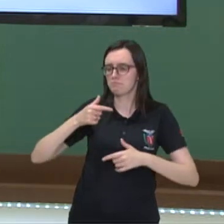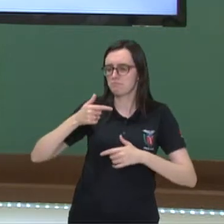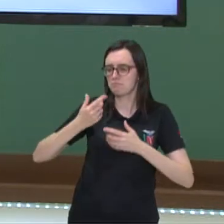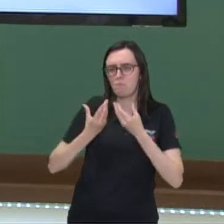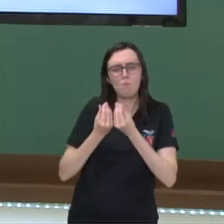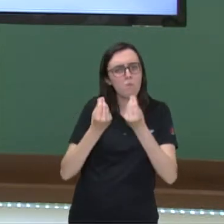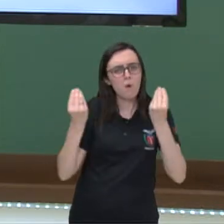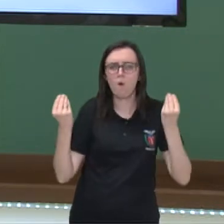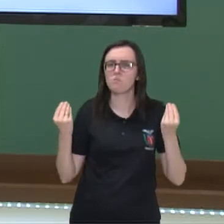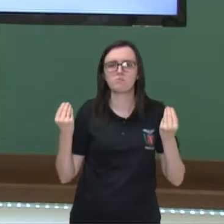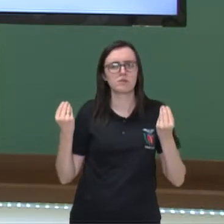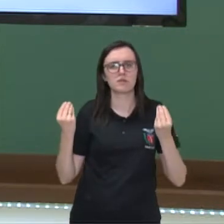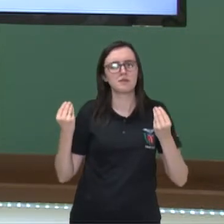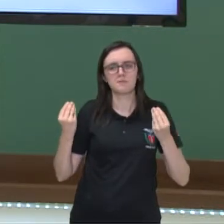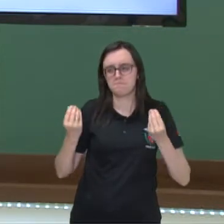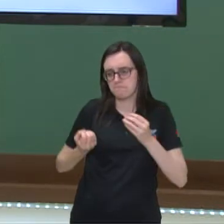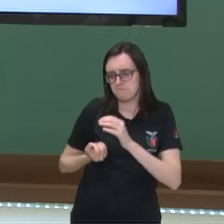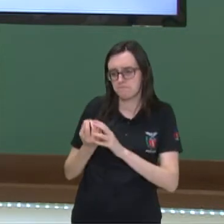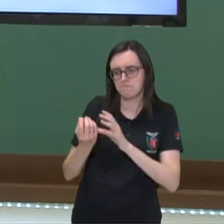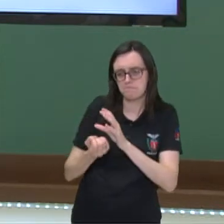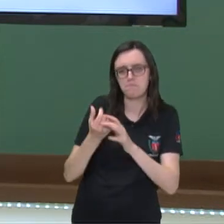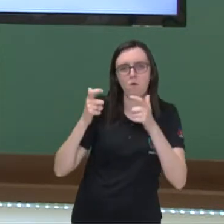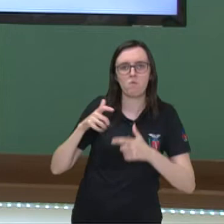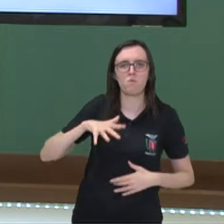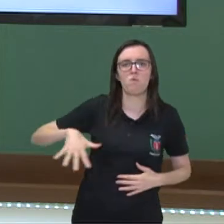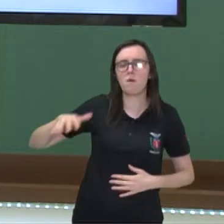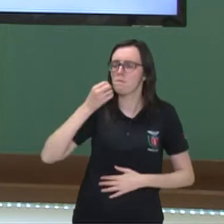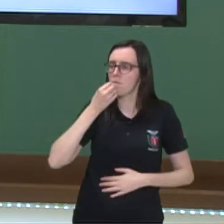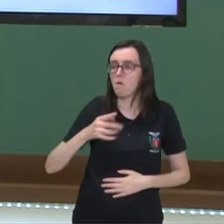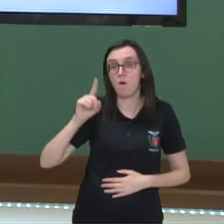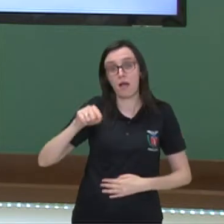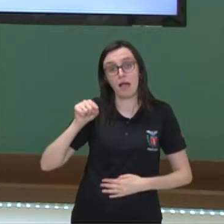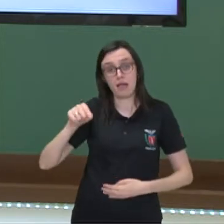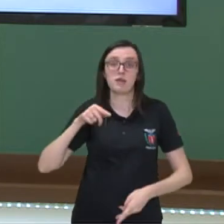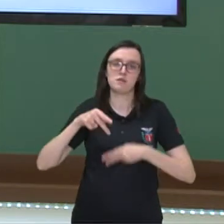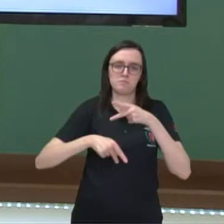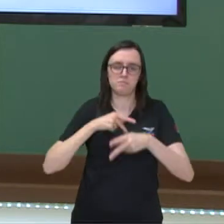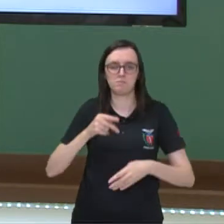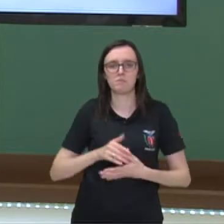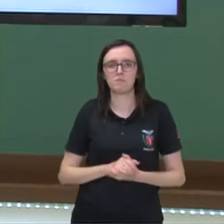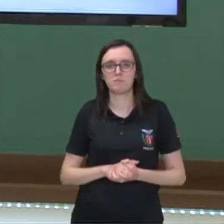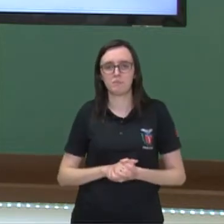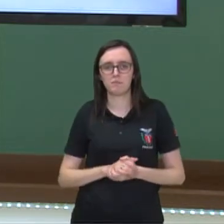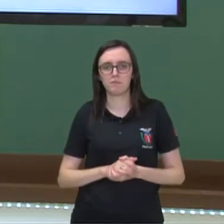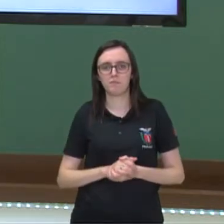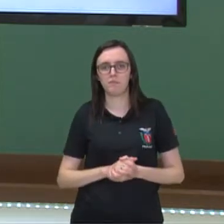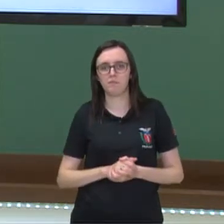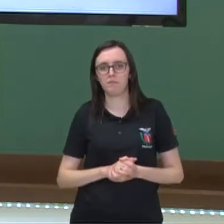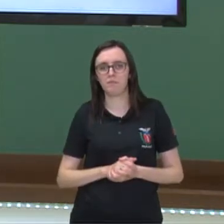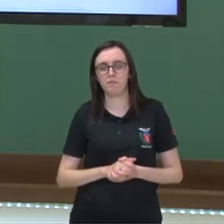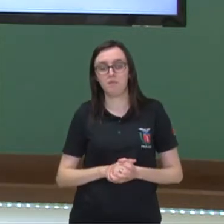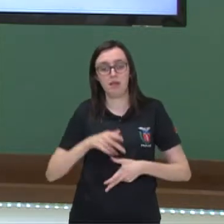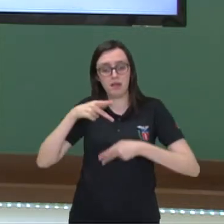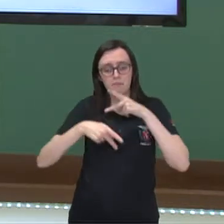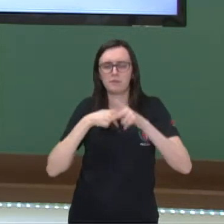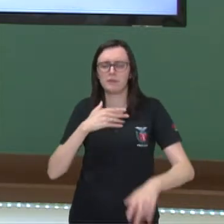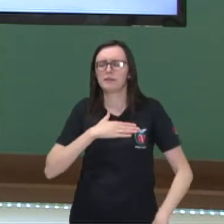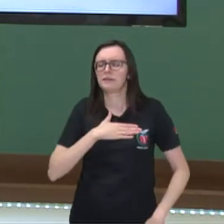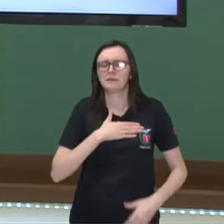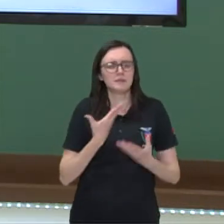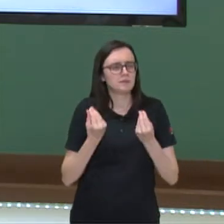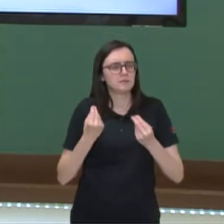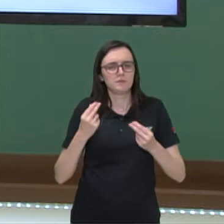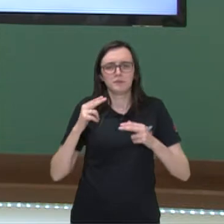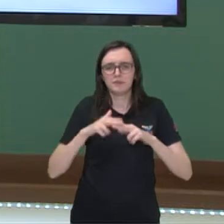na região que eles habitavam, né? Então foram esses povos aí. Esses povos gostavam tanto do